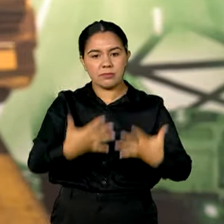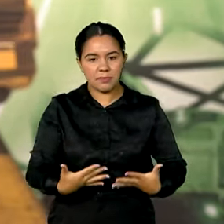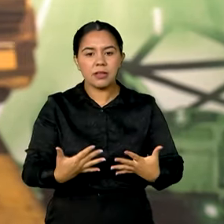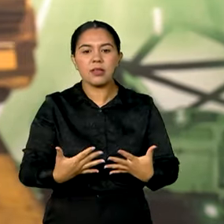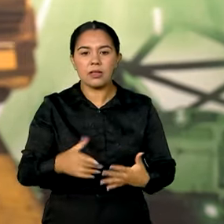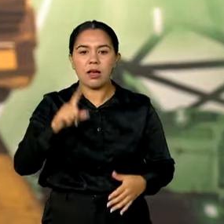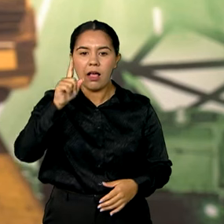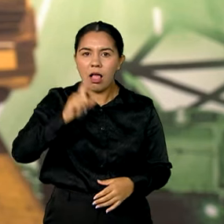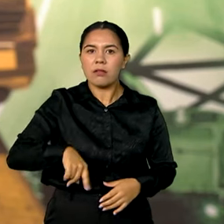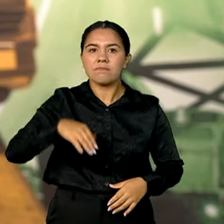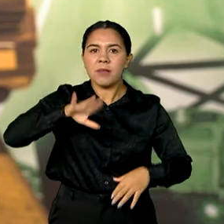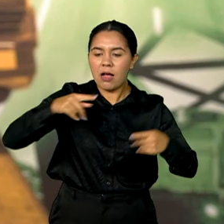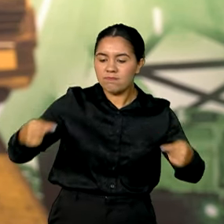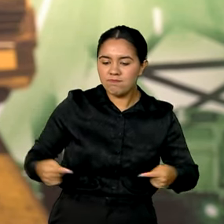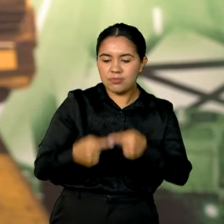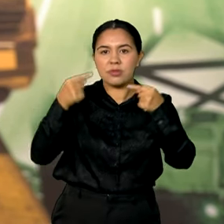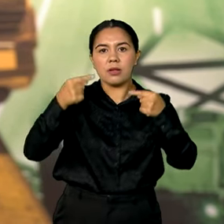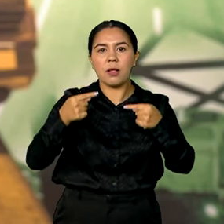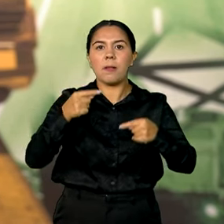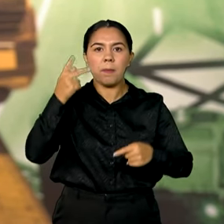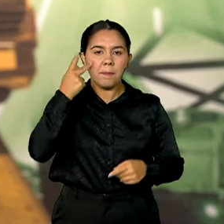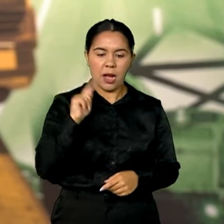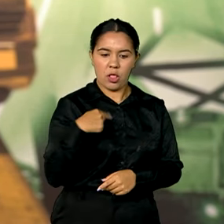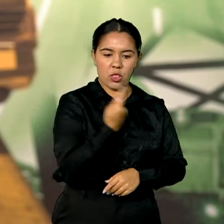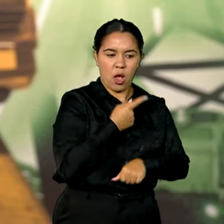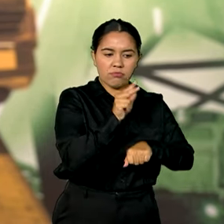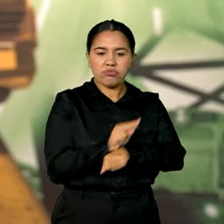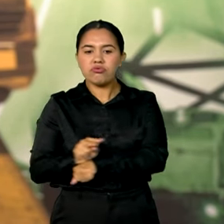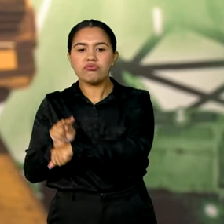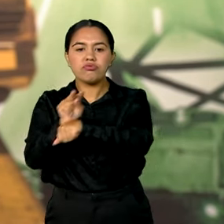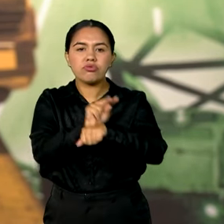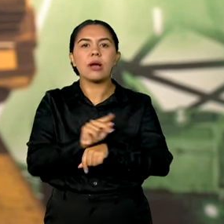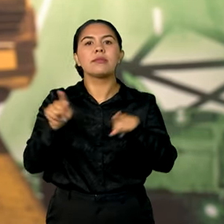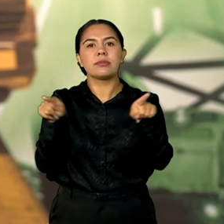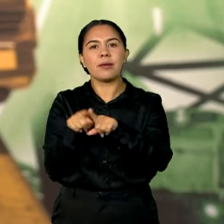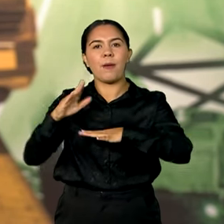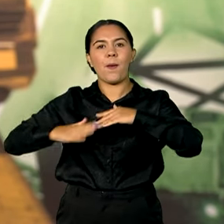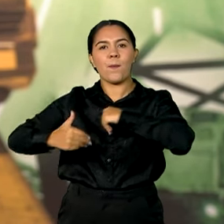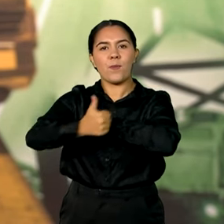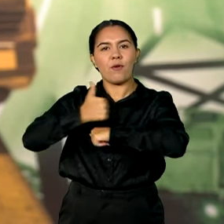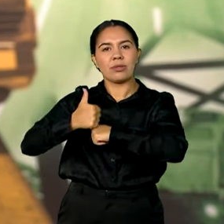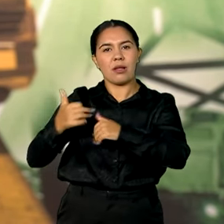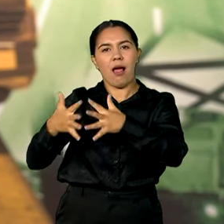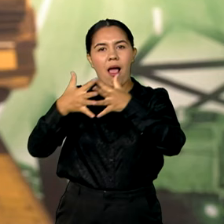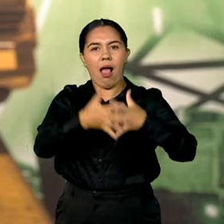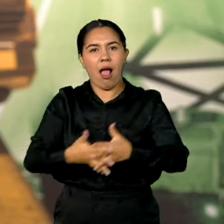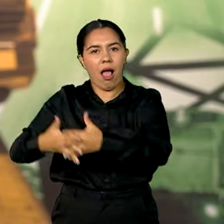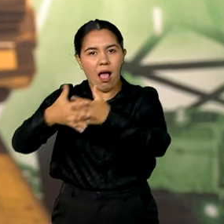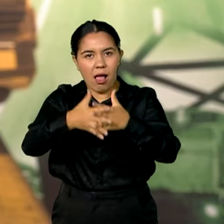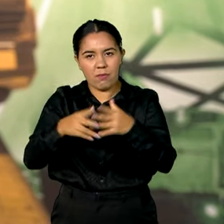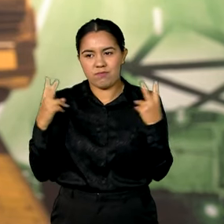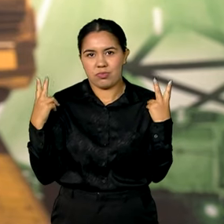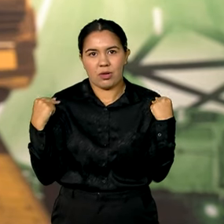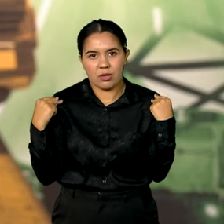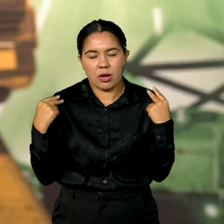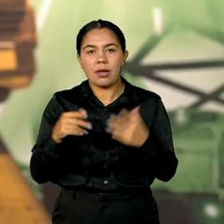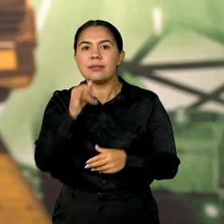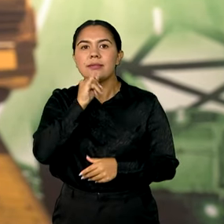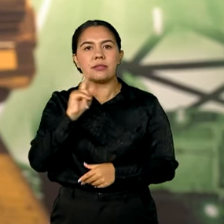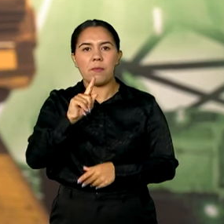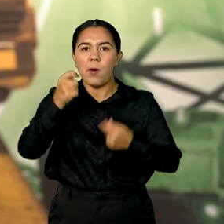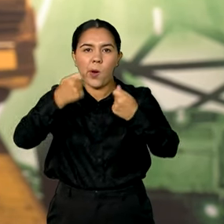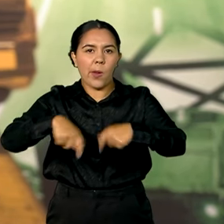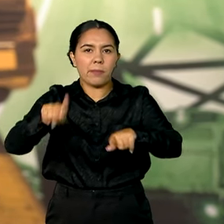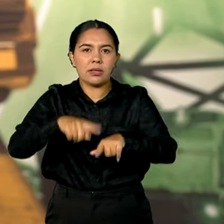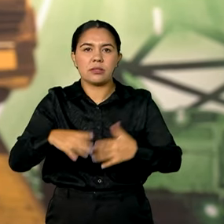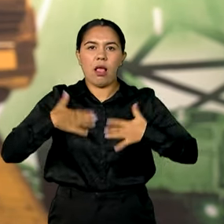para a operação nossa como para o próprio caminhoneiro. O acontece? O veículo não precisa mais adentrar uma balança, ele não precisa reduzir